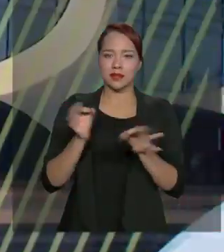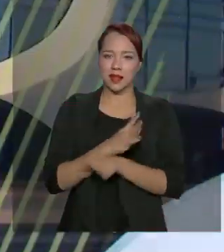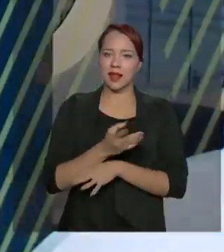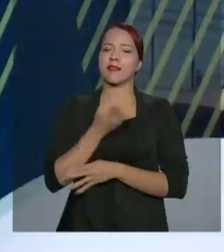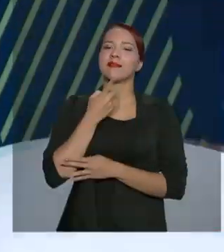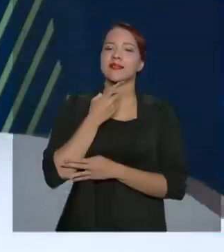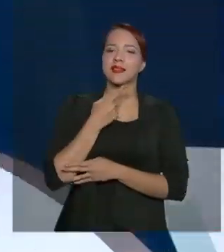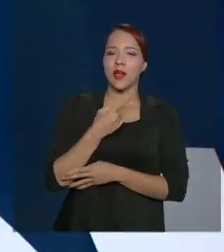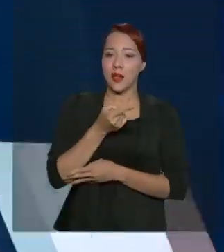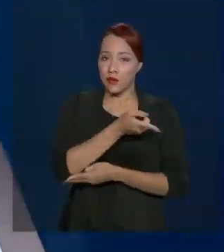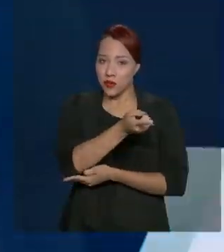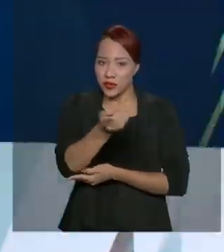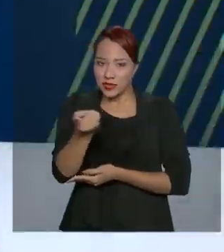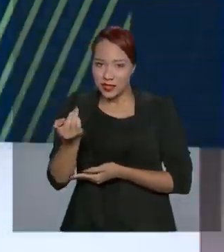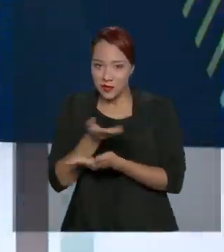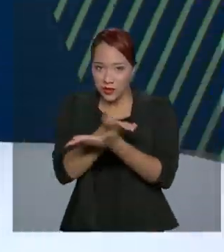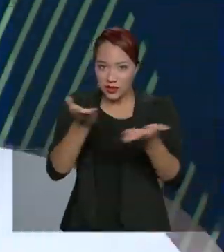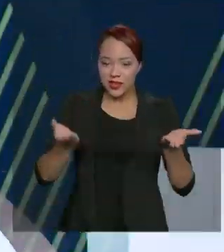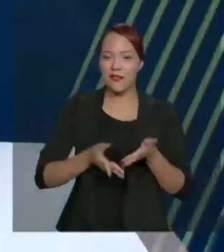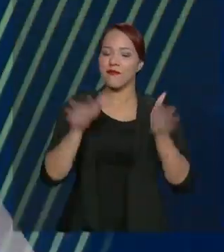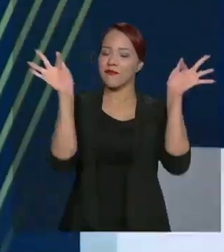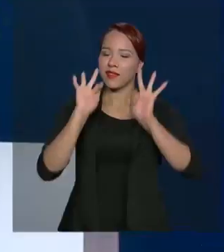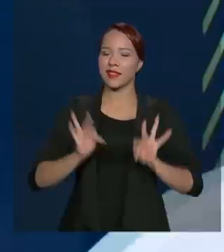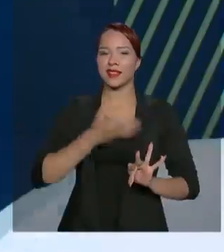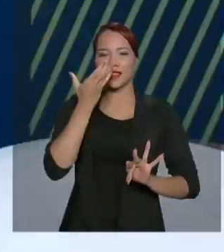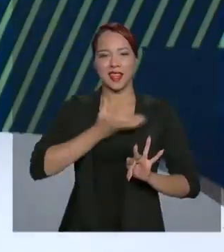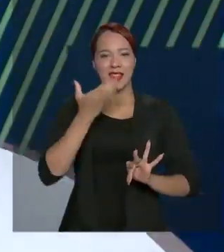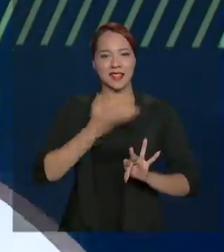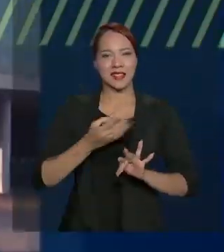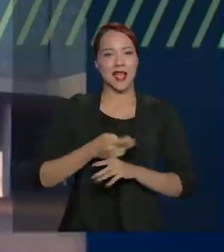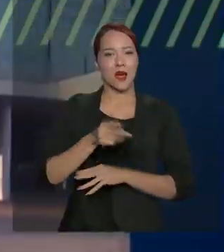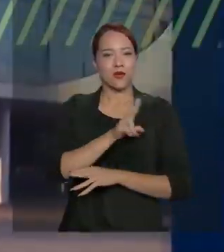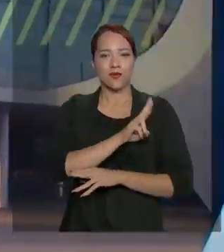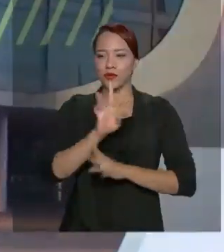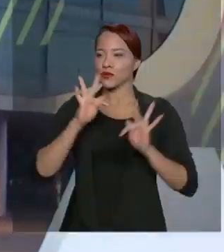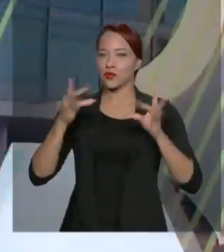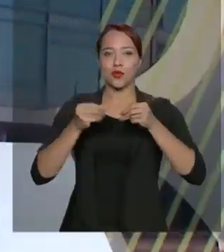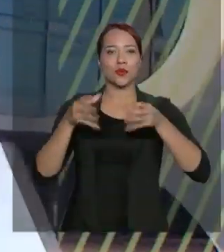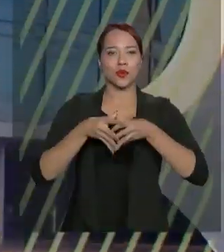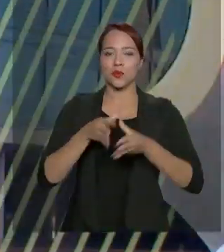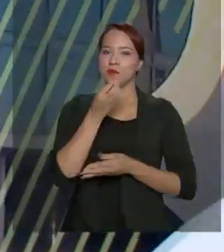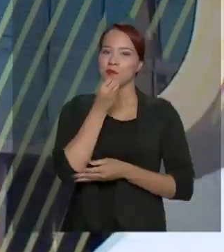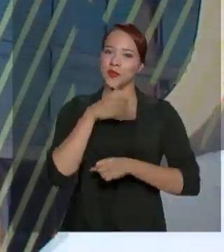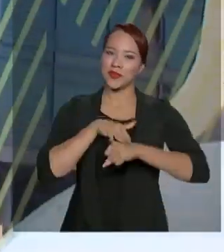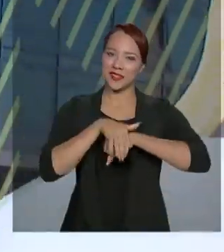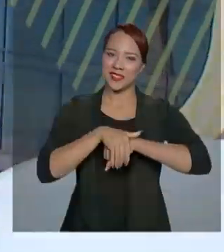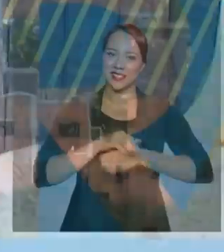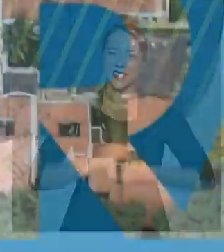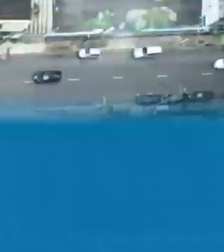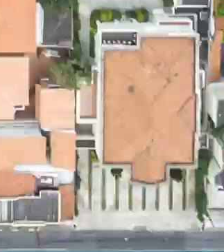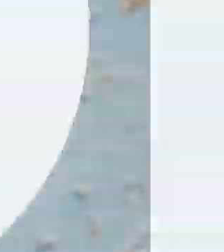desejar a você que nos acompanha um Feliz Natal em nome de toda a nossa equipe. Uma boa noite.